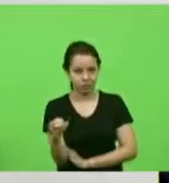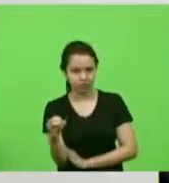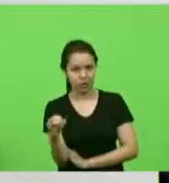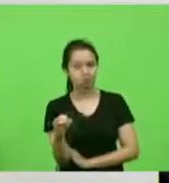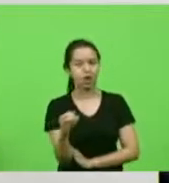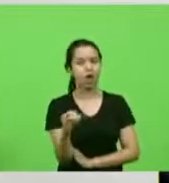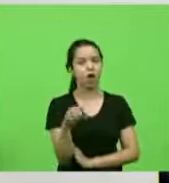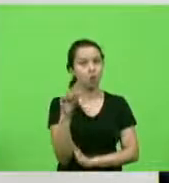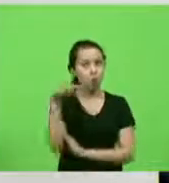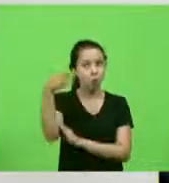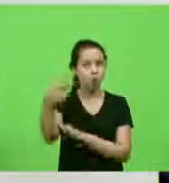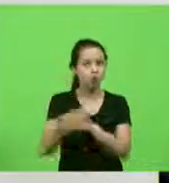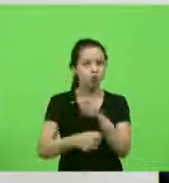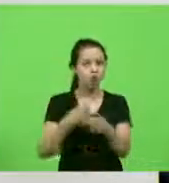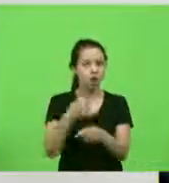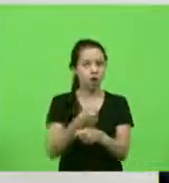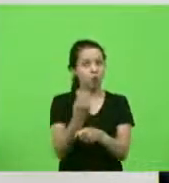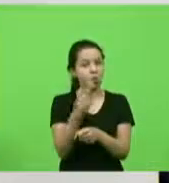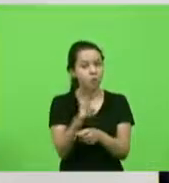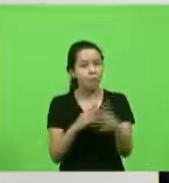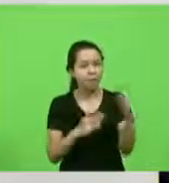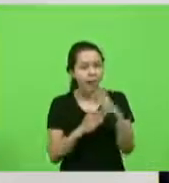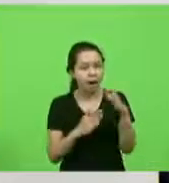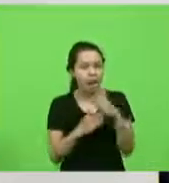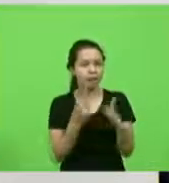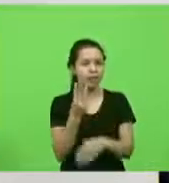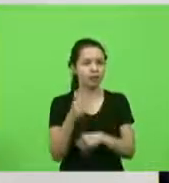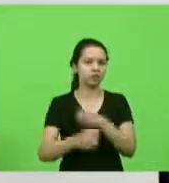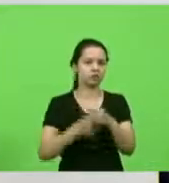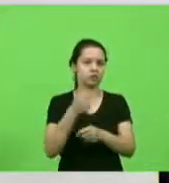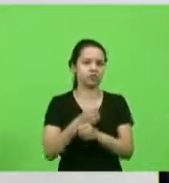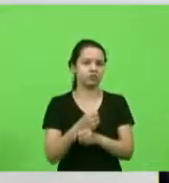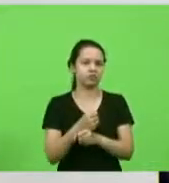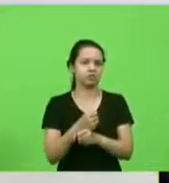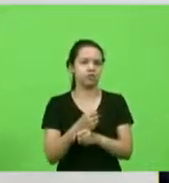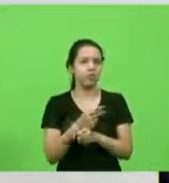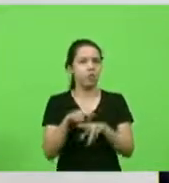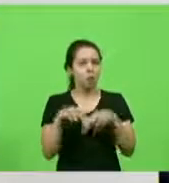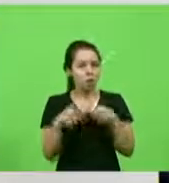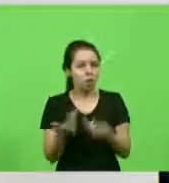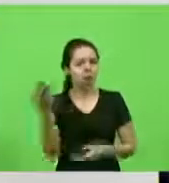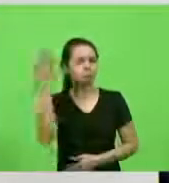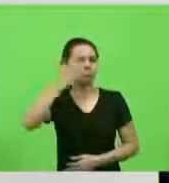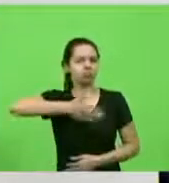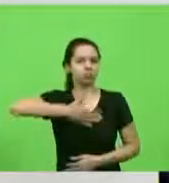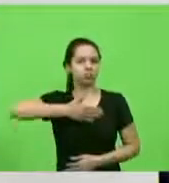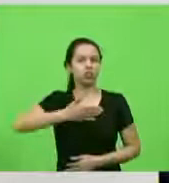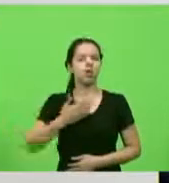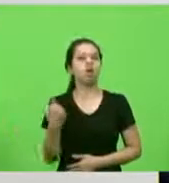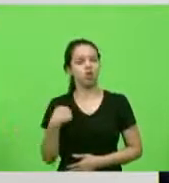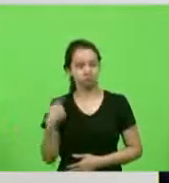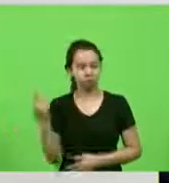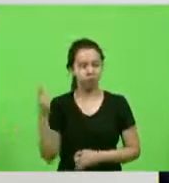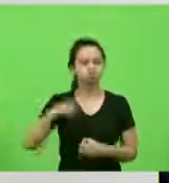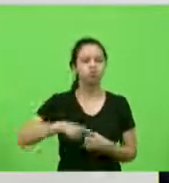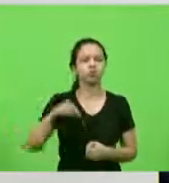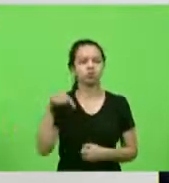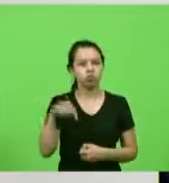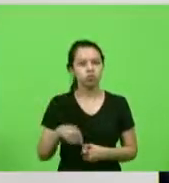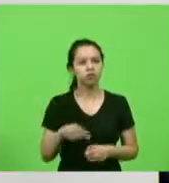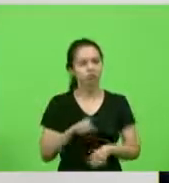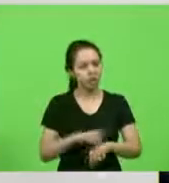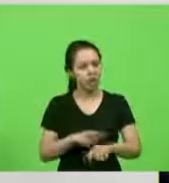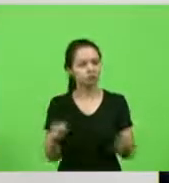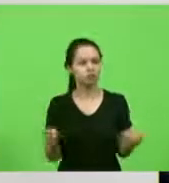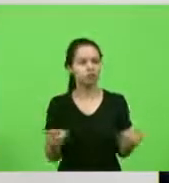anos. Por isso, aceitei o convite, o meu compromisso de estar aqui pelo pouco tempo que terei, mas para lutar por